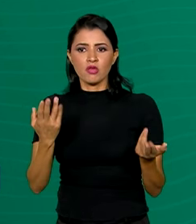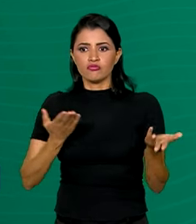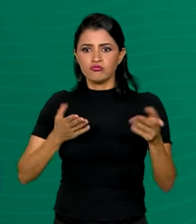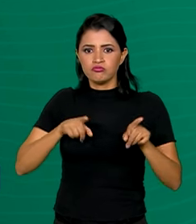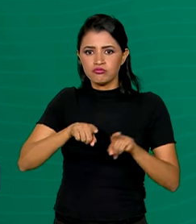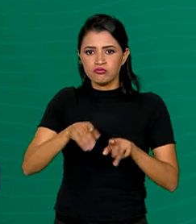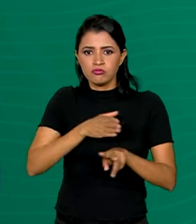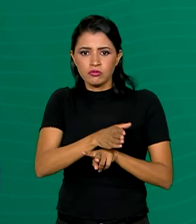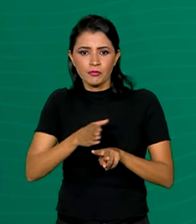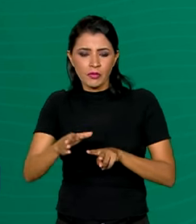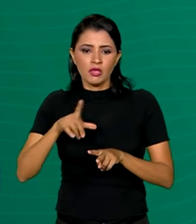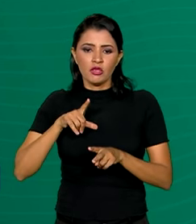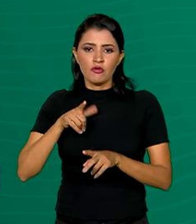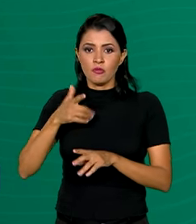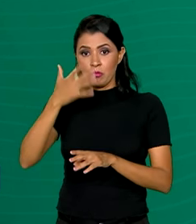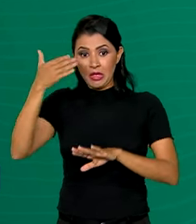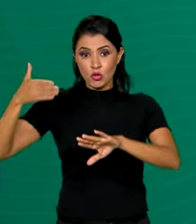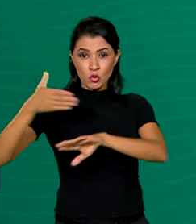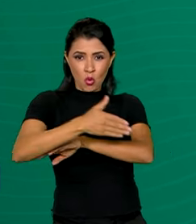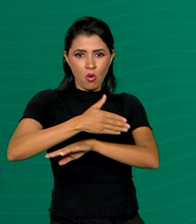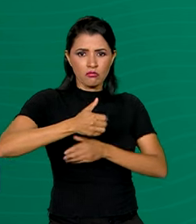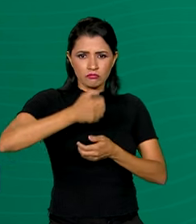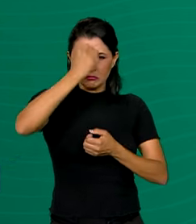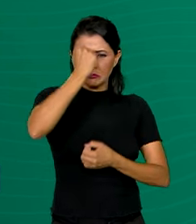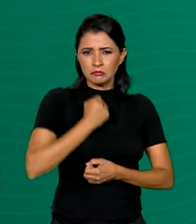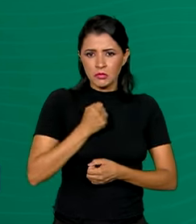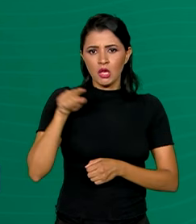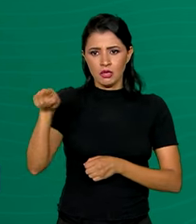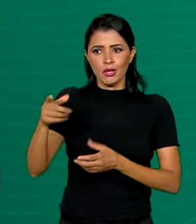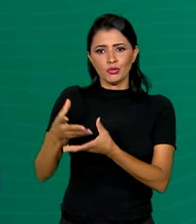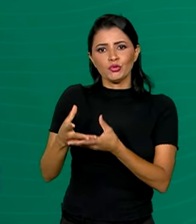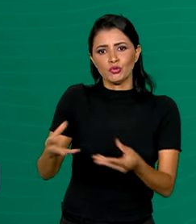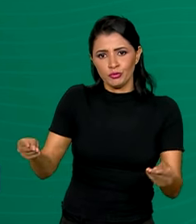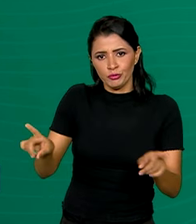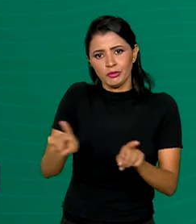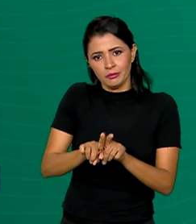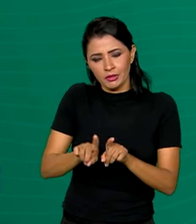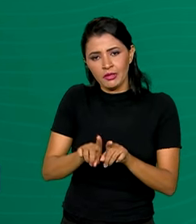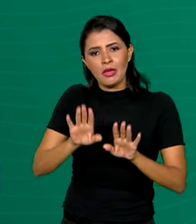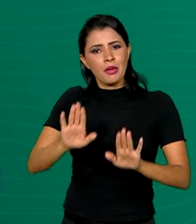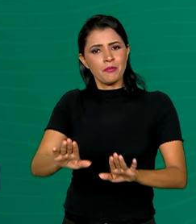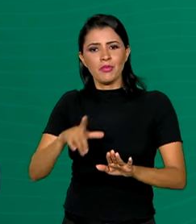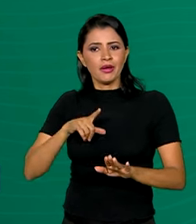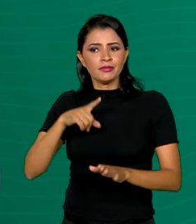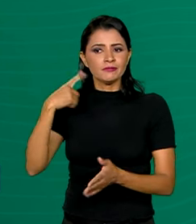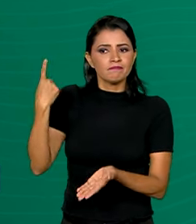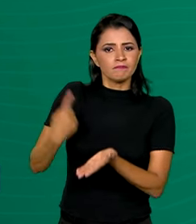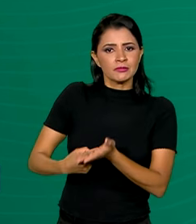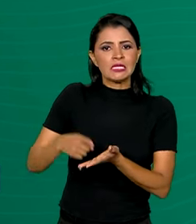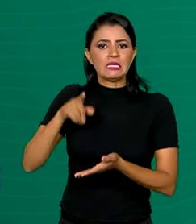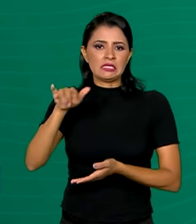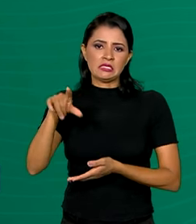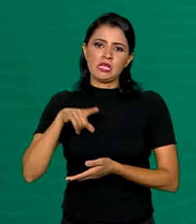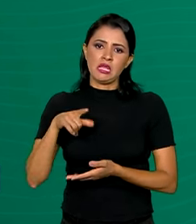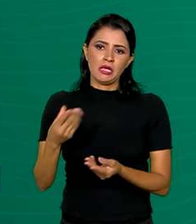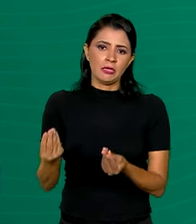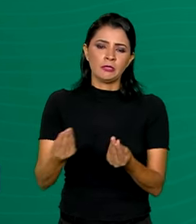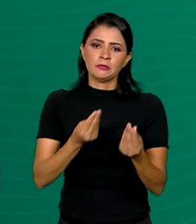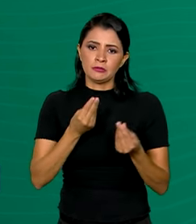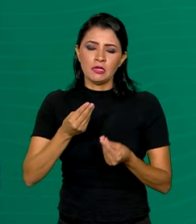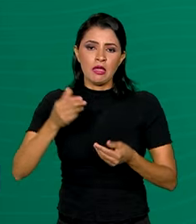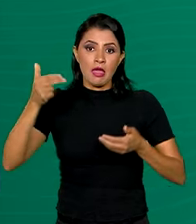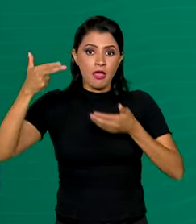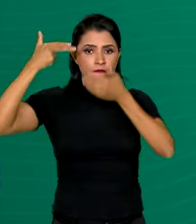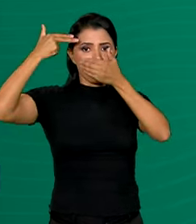pelos terroristas e está entre as pessoas desaparecidas. Porém, não há confirmação de que ela esteja